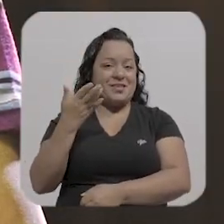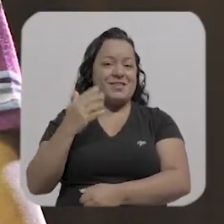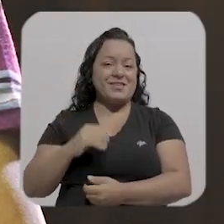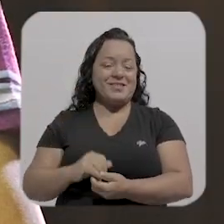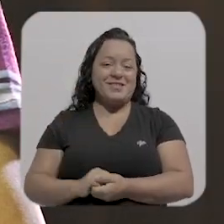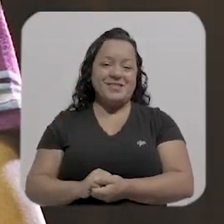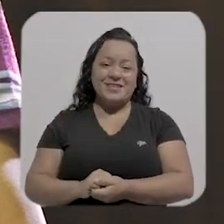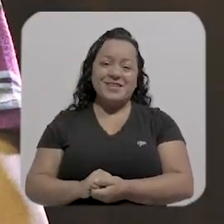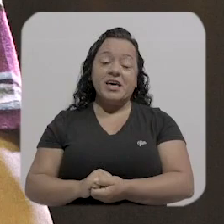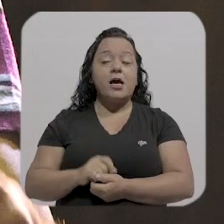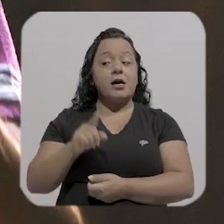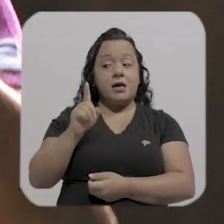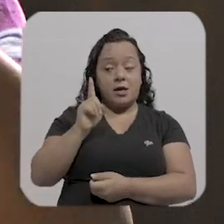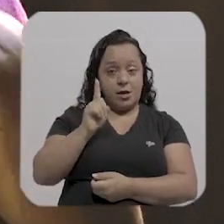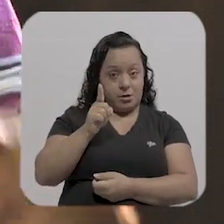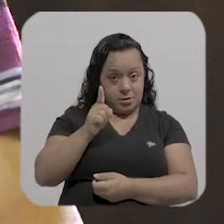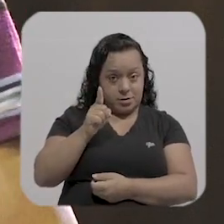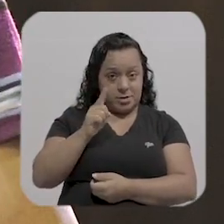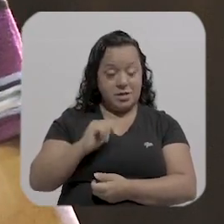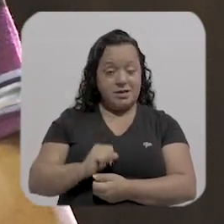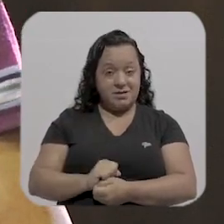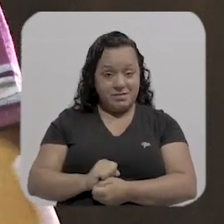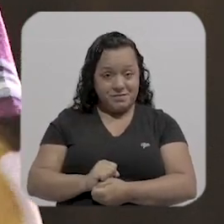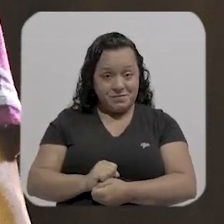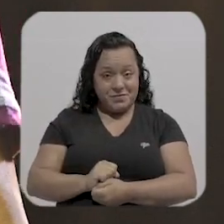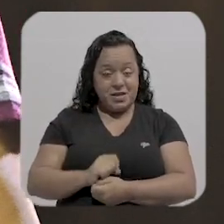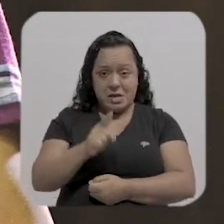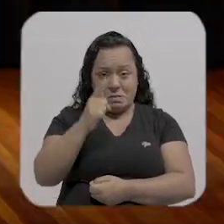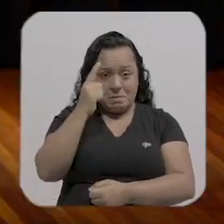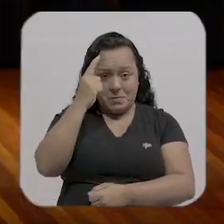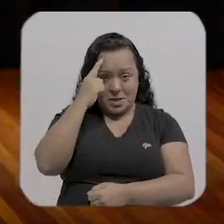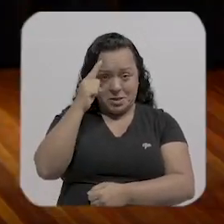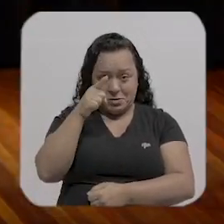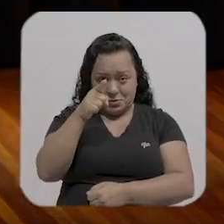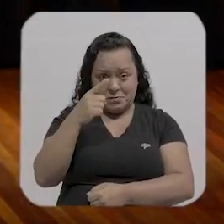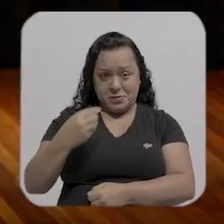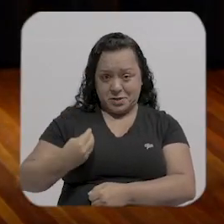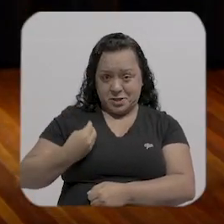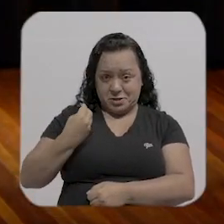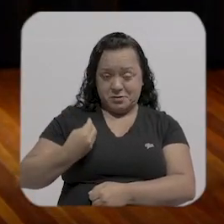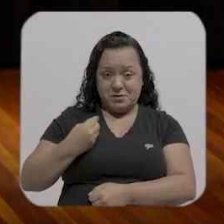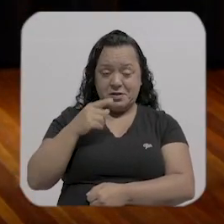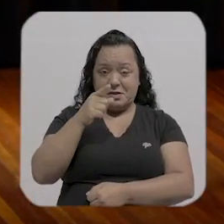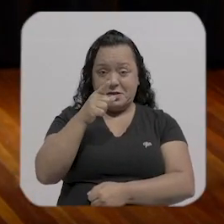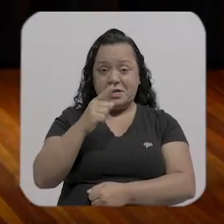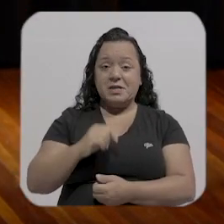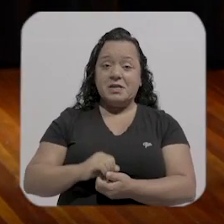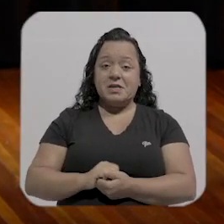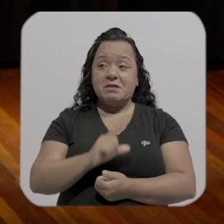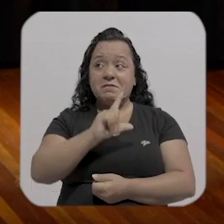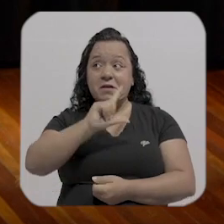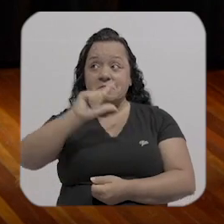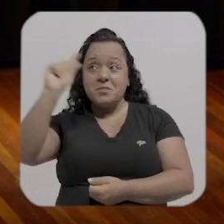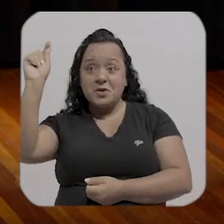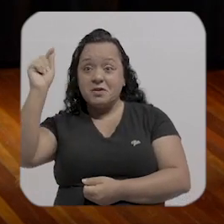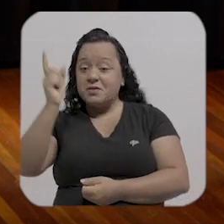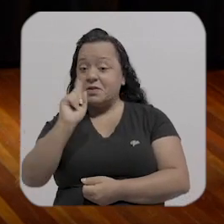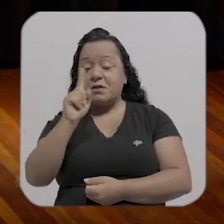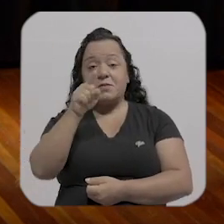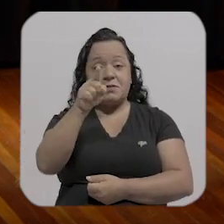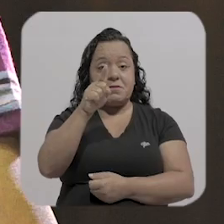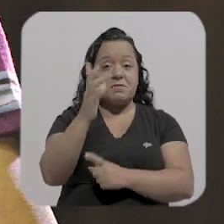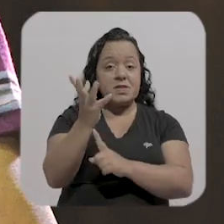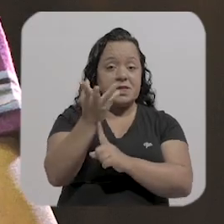que quando você tiver aí você vai sair daqui não você tem que fazer arte aqui e se você for artista aqui você vai ser em qualquer lugar